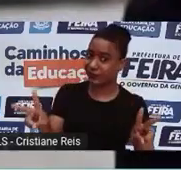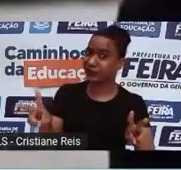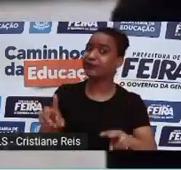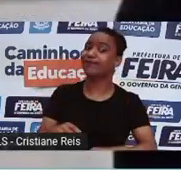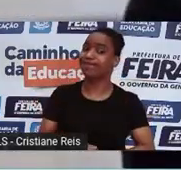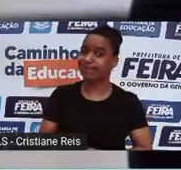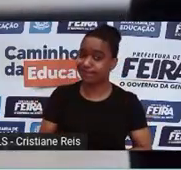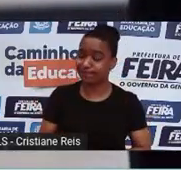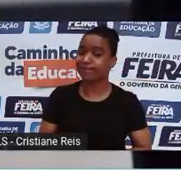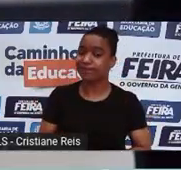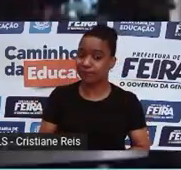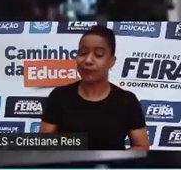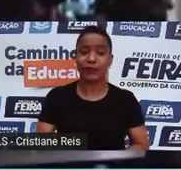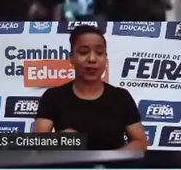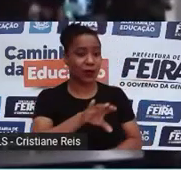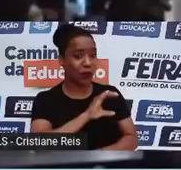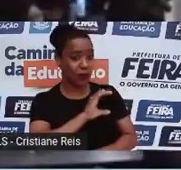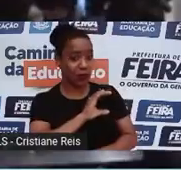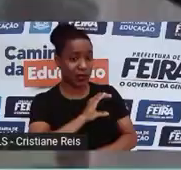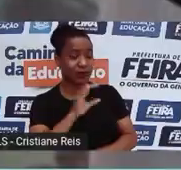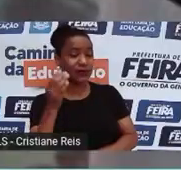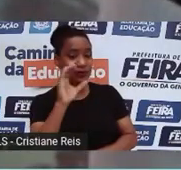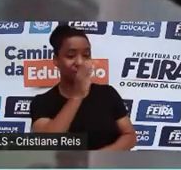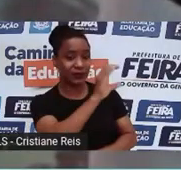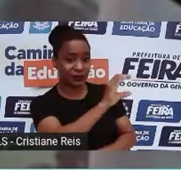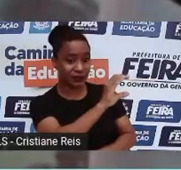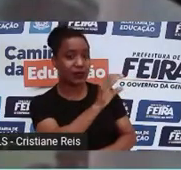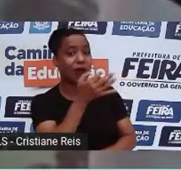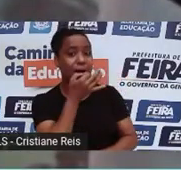O colega dele do Museu de Nova York vai além.